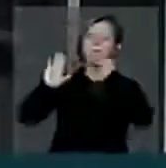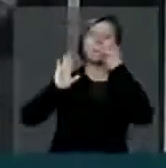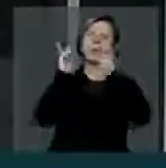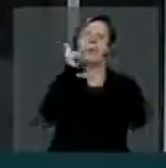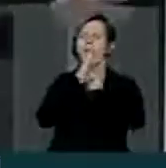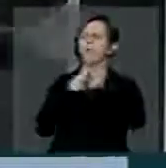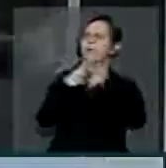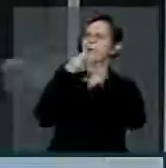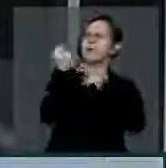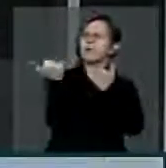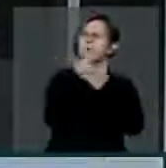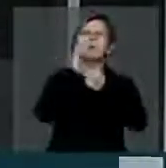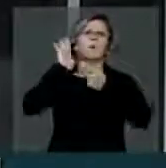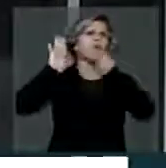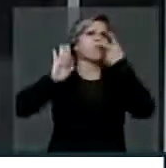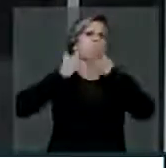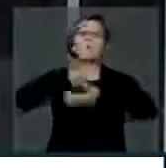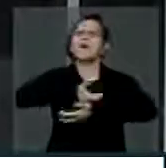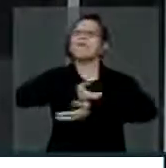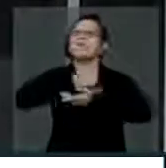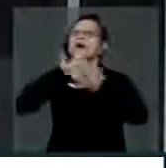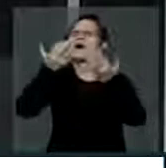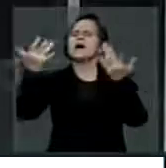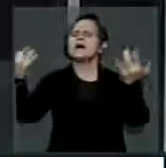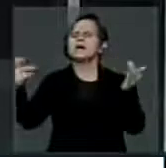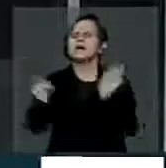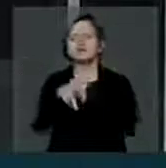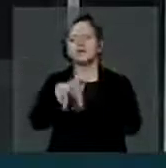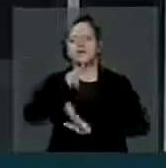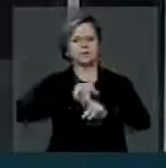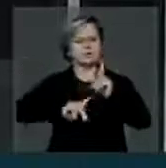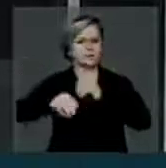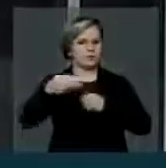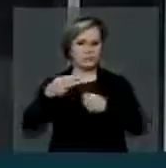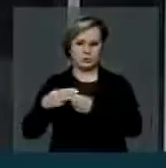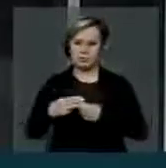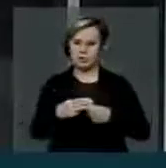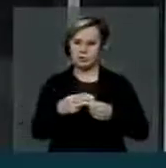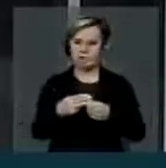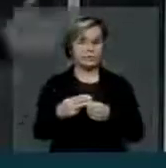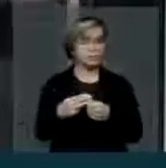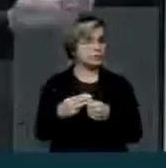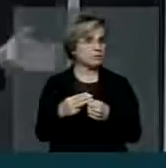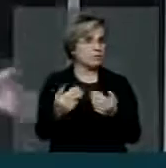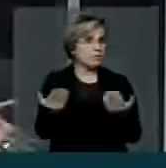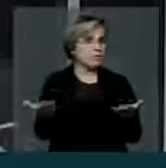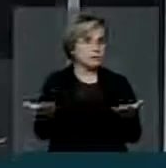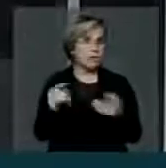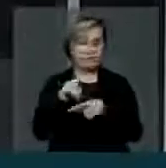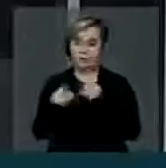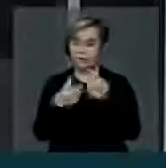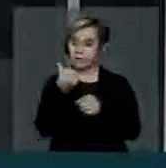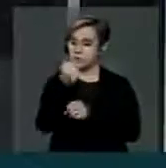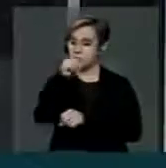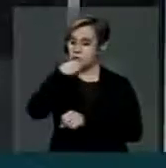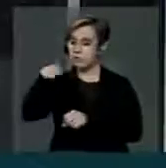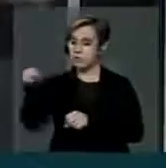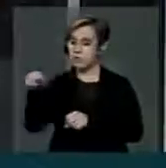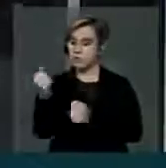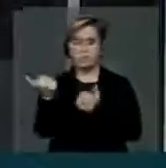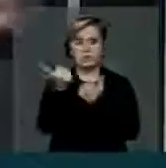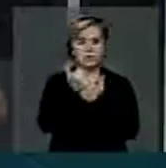o céu e a terra para os seus munícipes. E depois de seis meses de mandato,